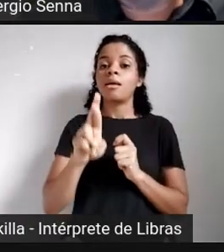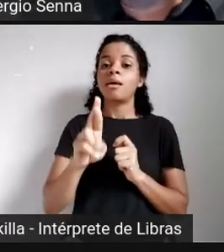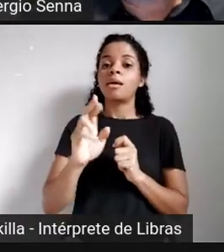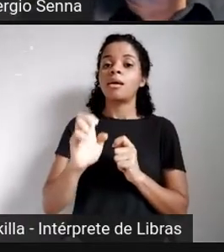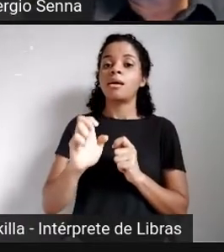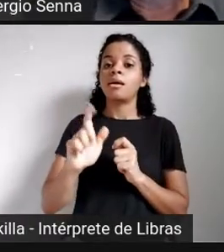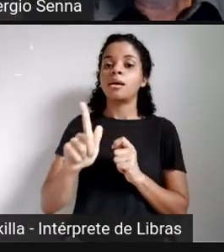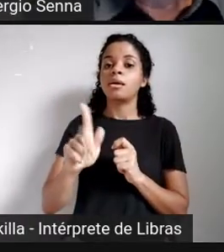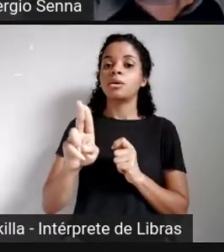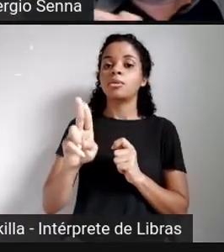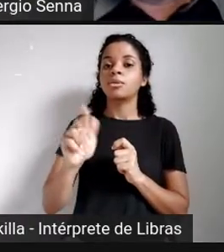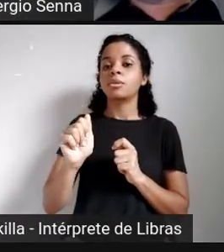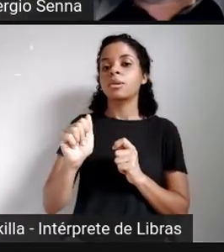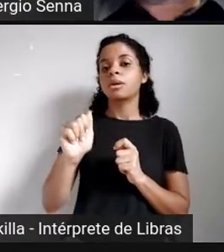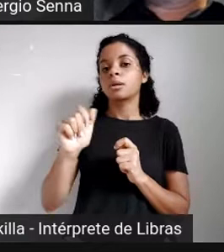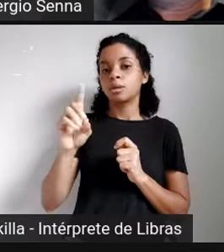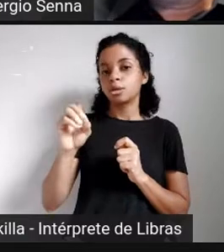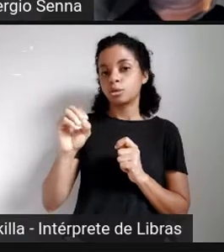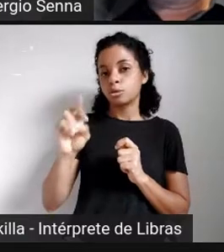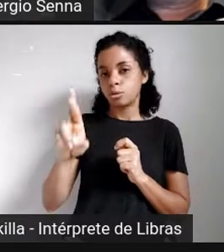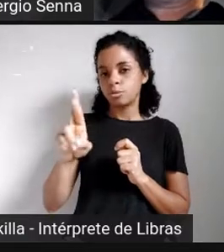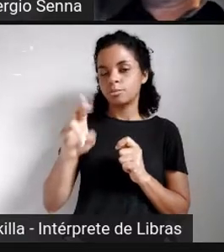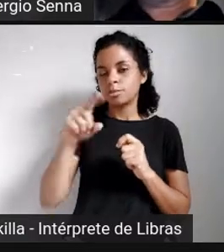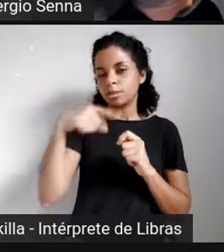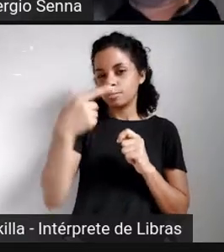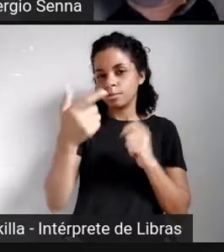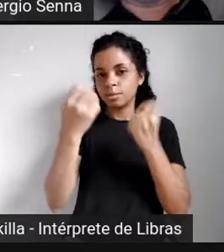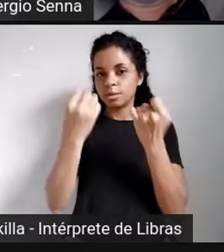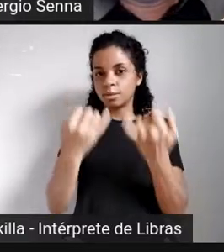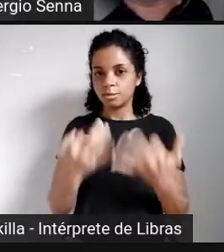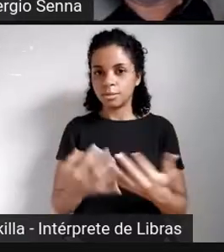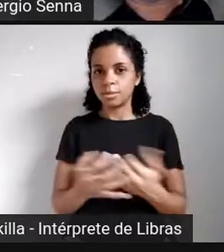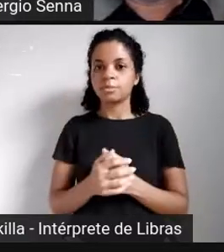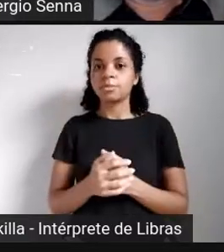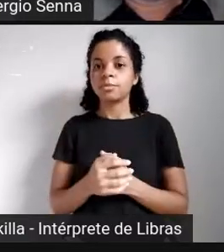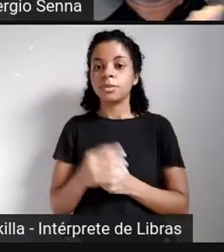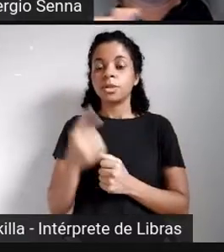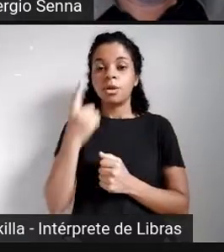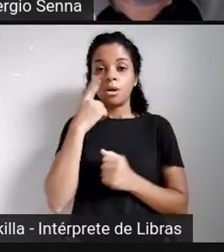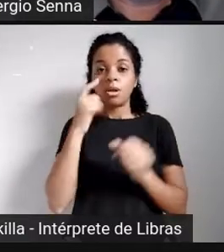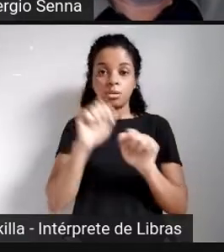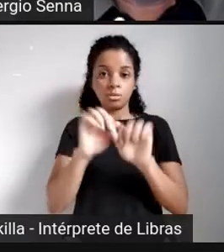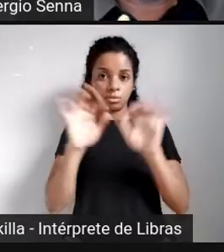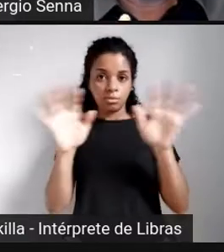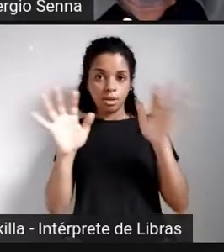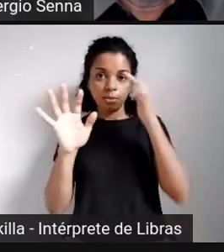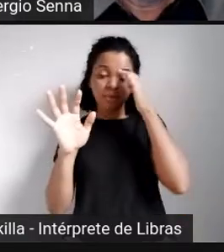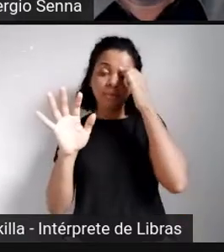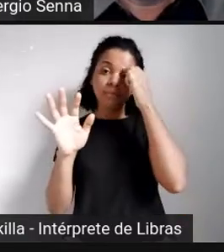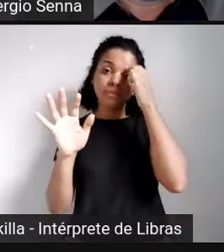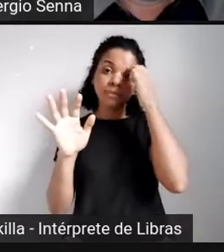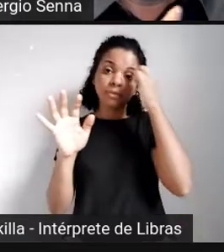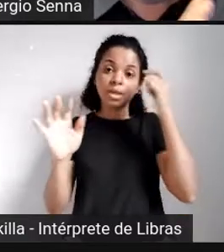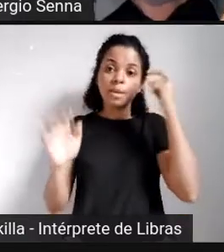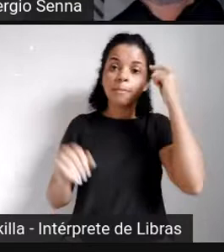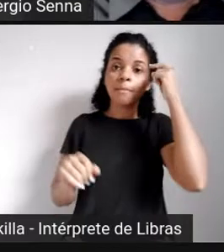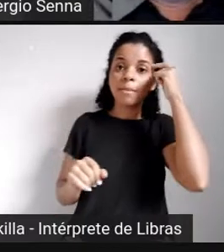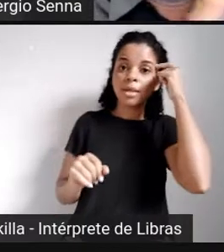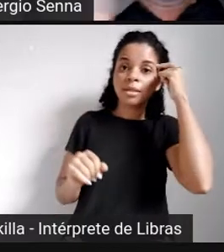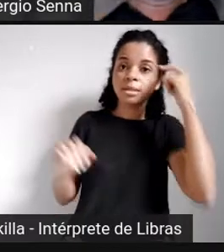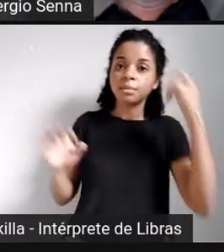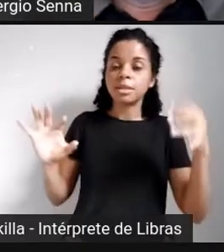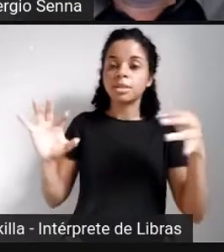mais à frente. Coloquei esse fluxo aqui para vocês entenderem. O pensamento e o fluxo temporal. O